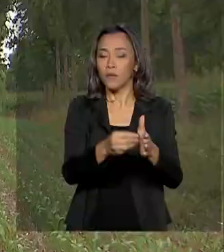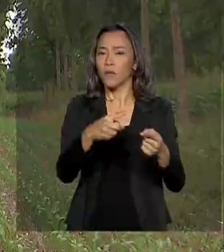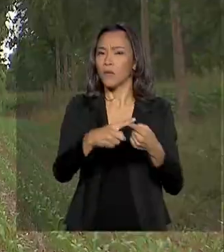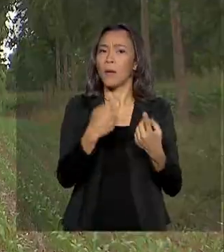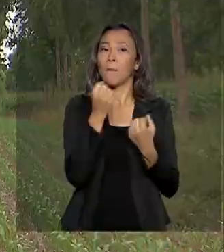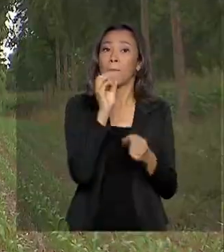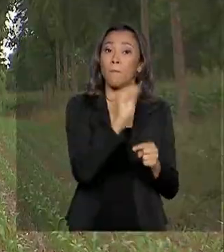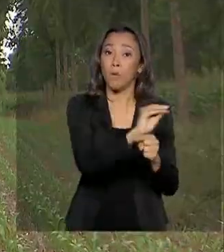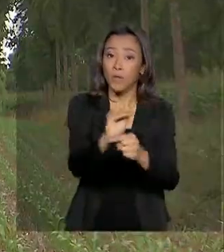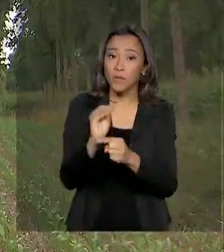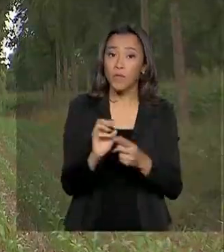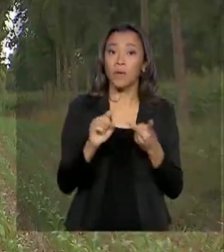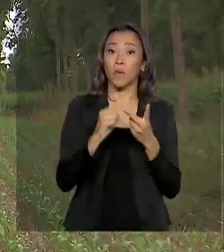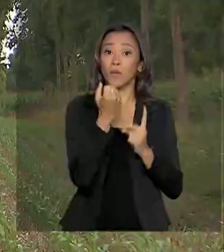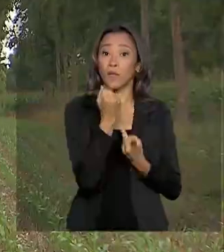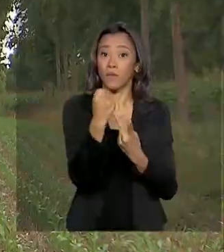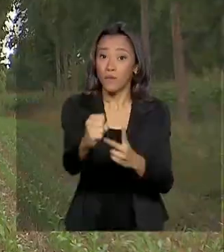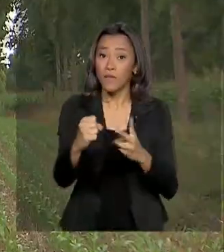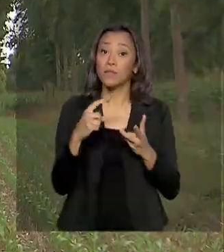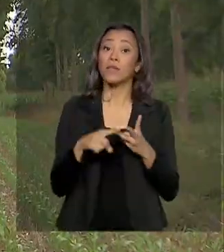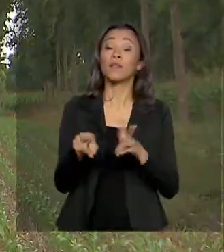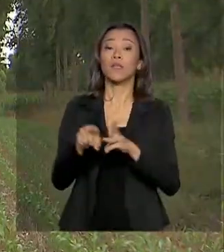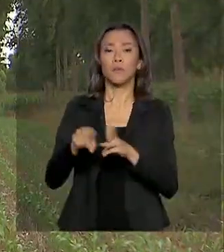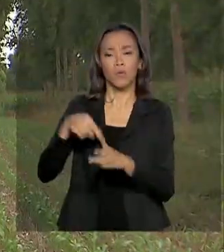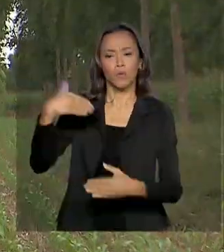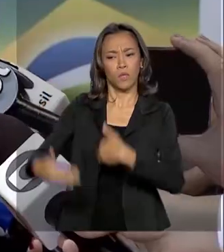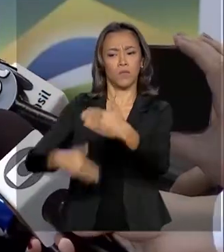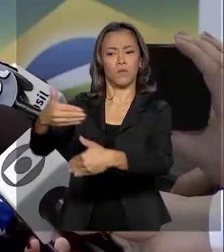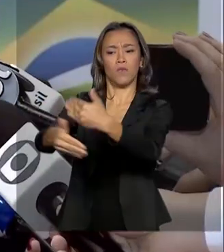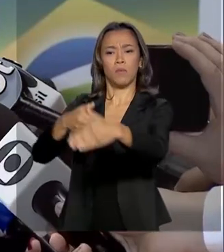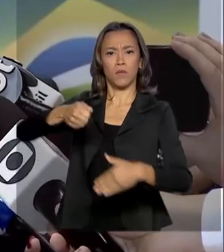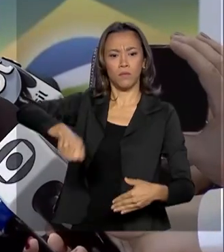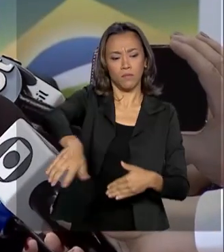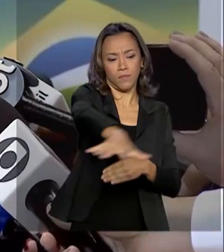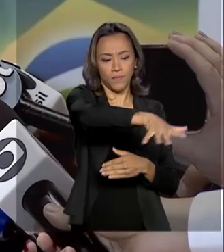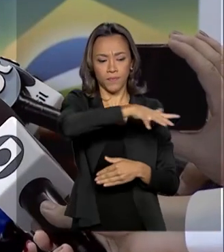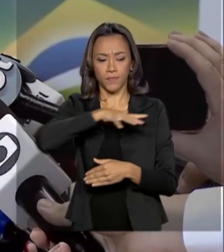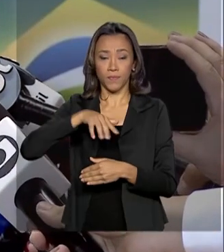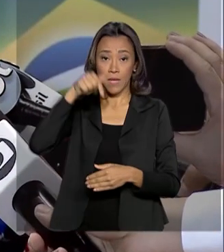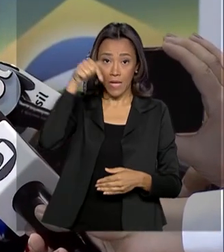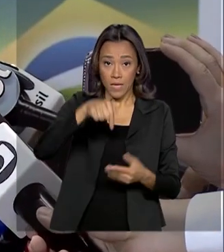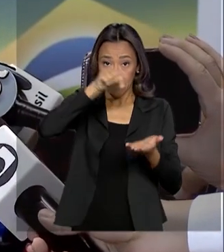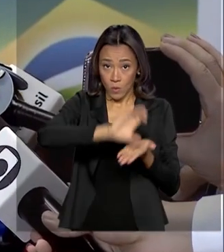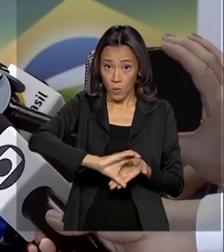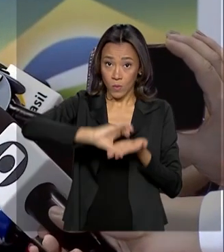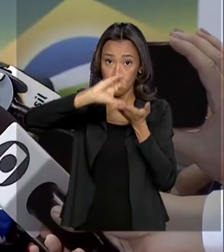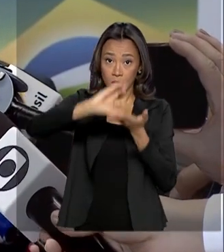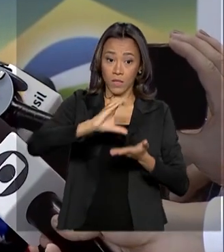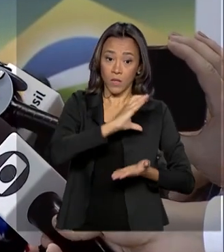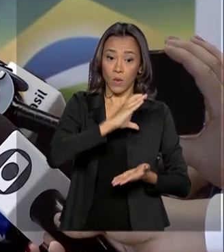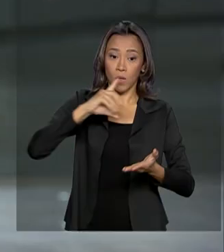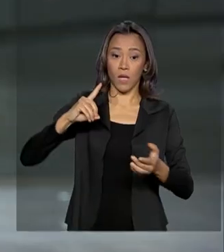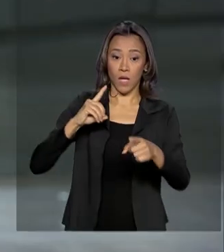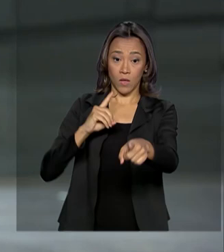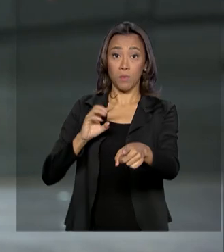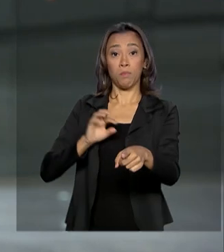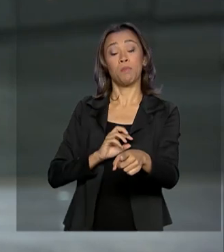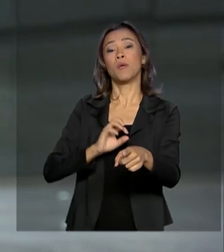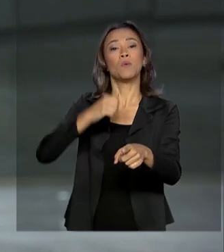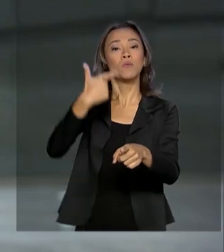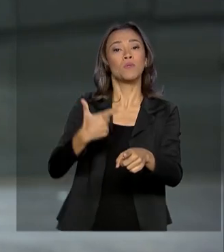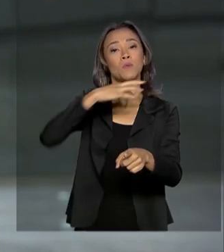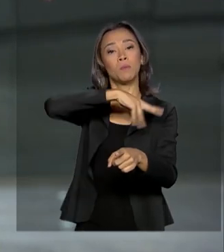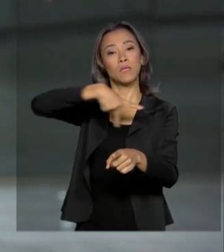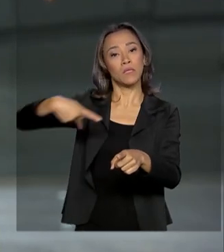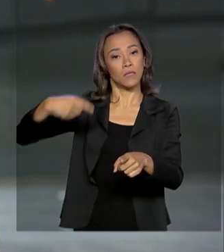defesa e desenvolvimento sustentável na região amazônica. O Conselho vai ser coordenado pelo vice-presidente. O governo